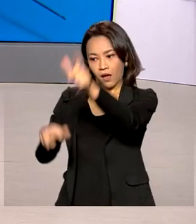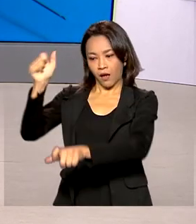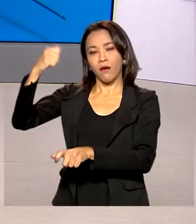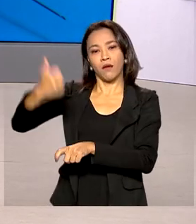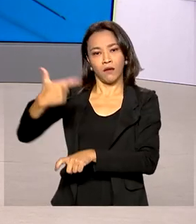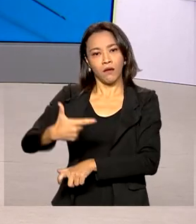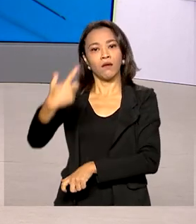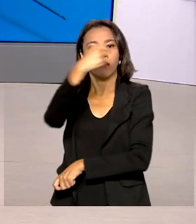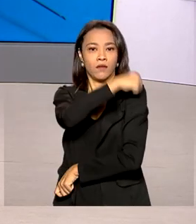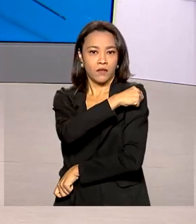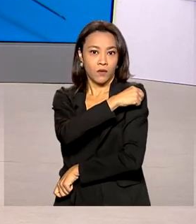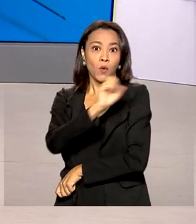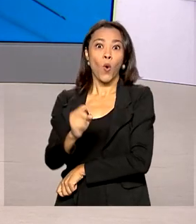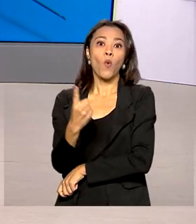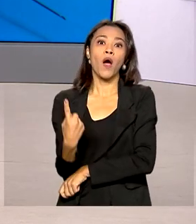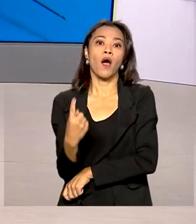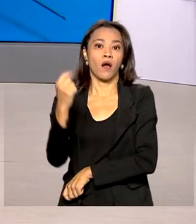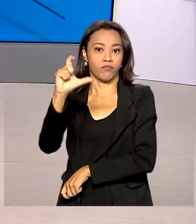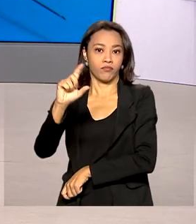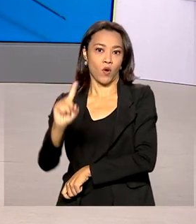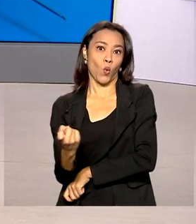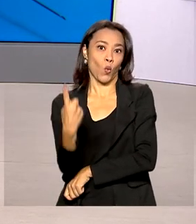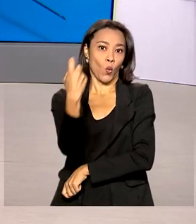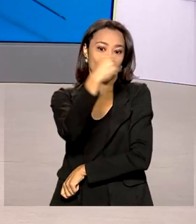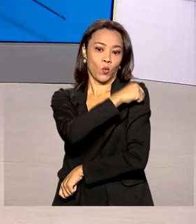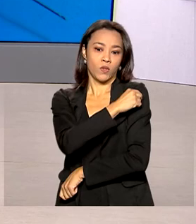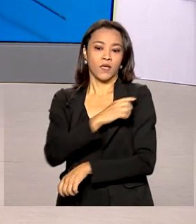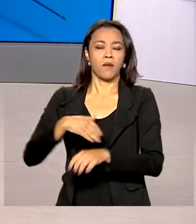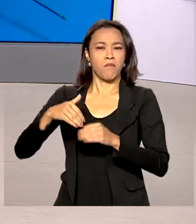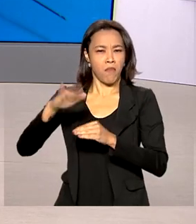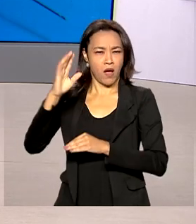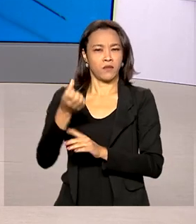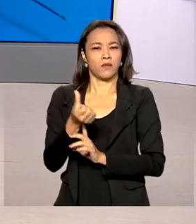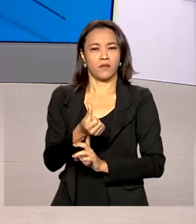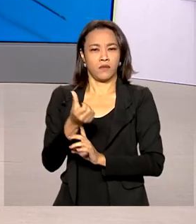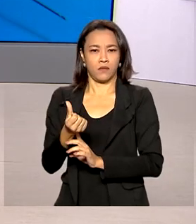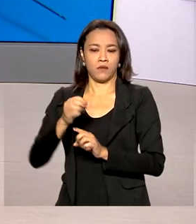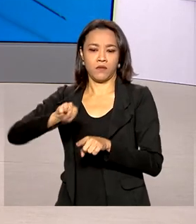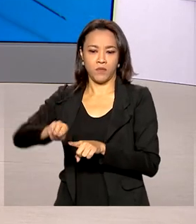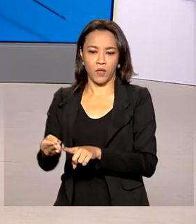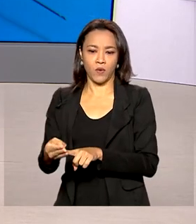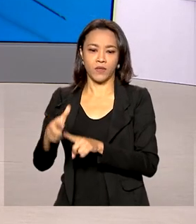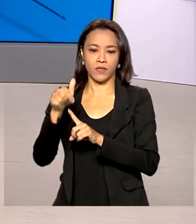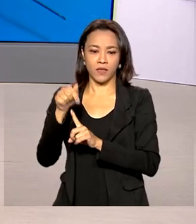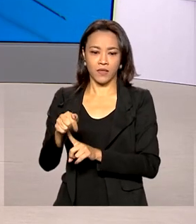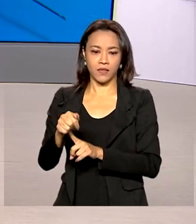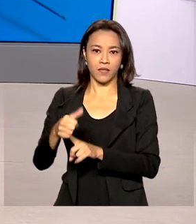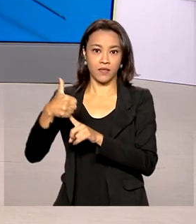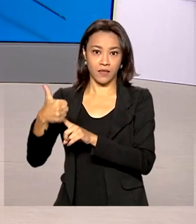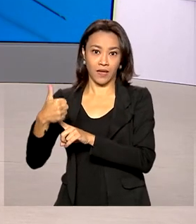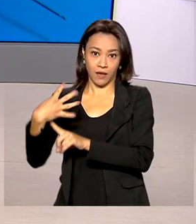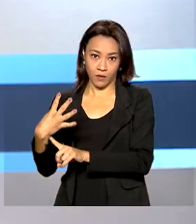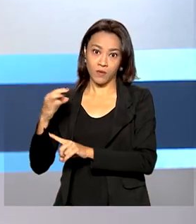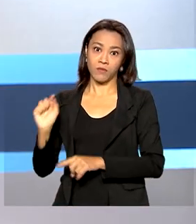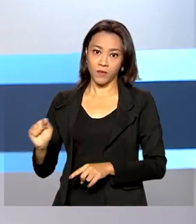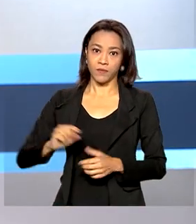dose da vacina ou a dose única ultrapassa 66 milhões, 714 mil.